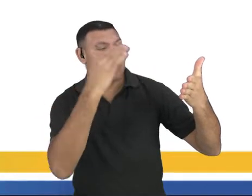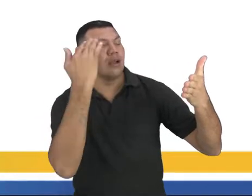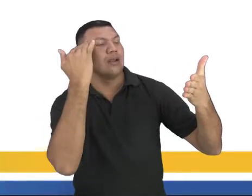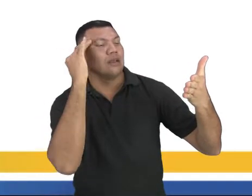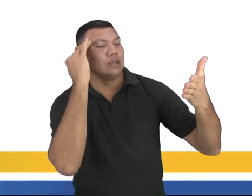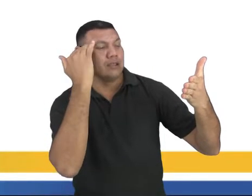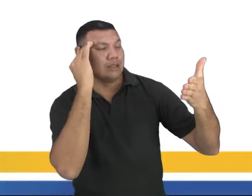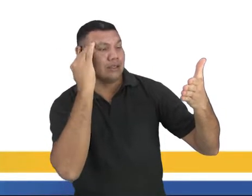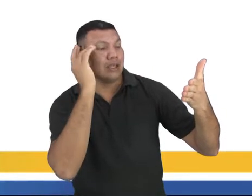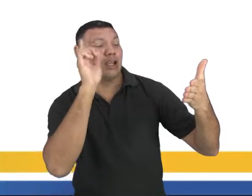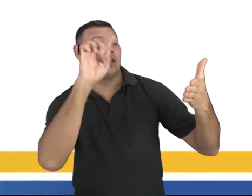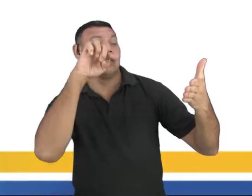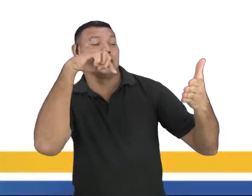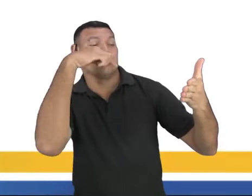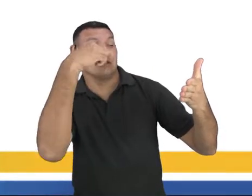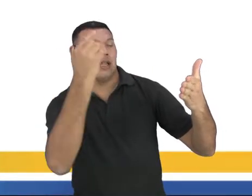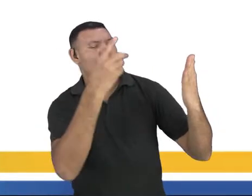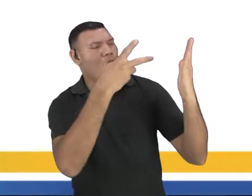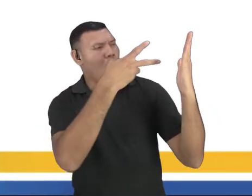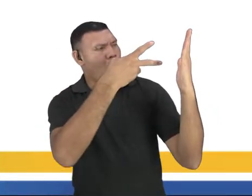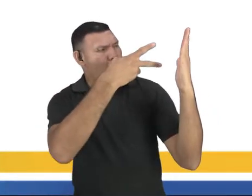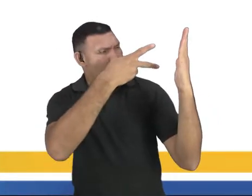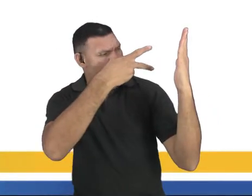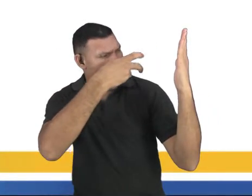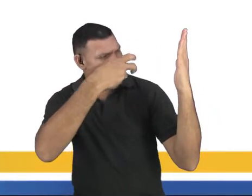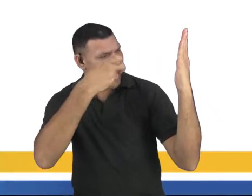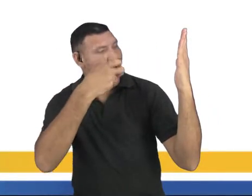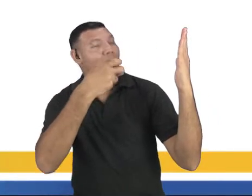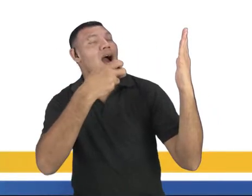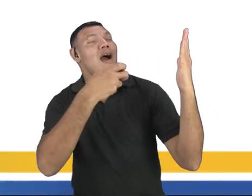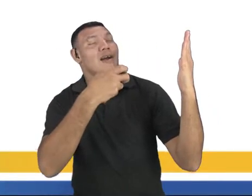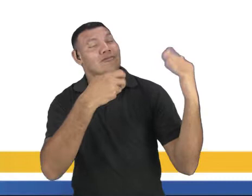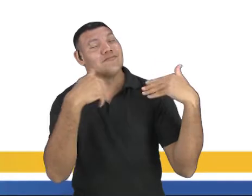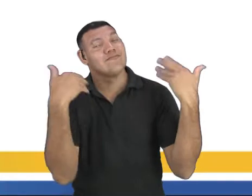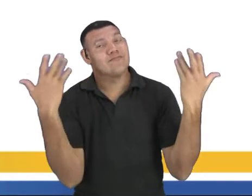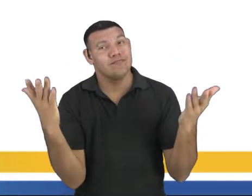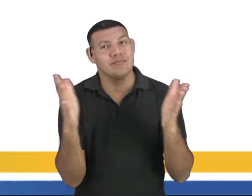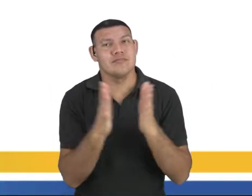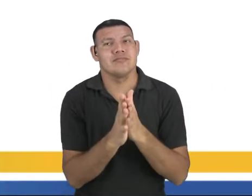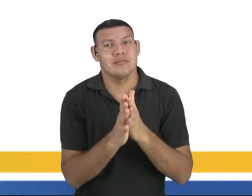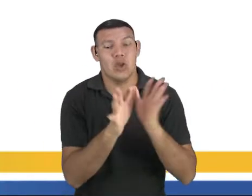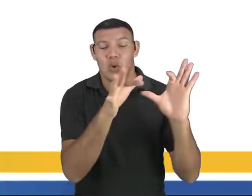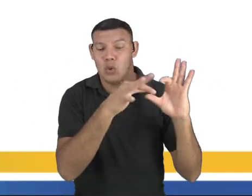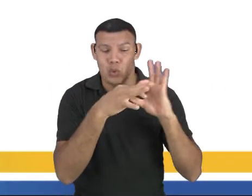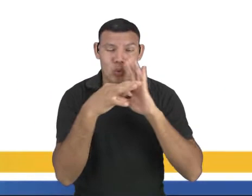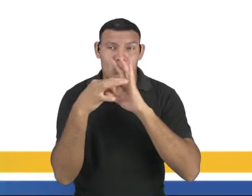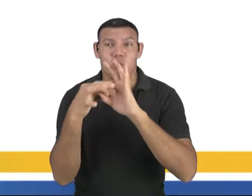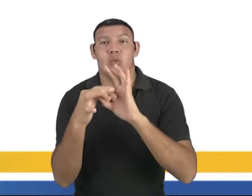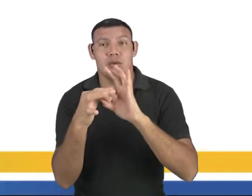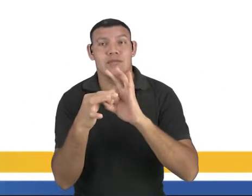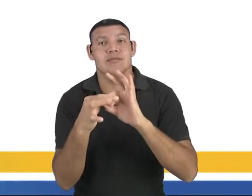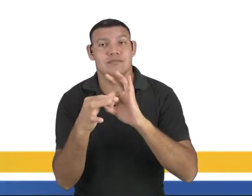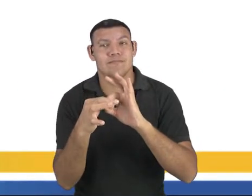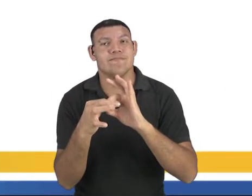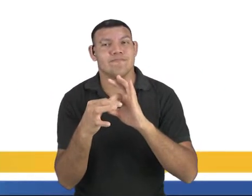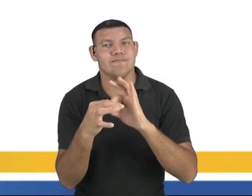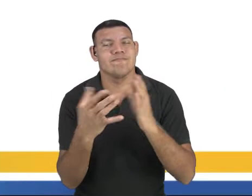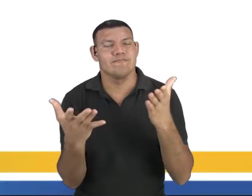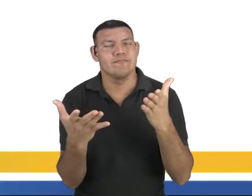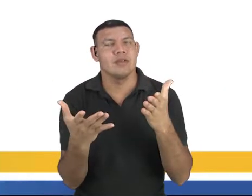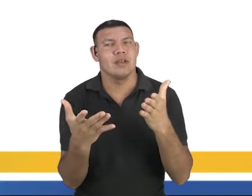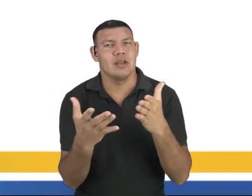que você vai fazer a interpretação, que é a interpretação, nada mais é que contextualizar, ou seja, tirar